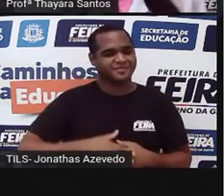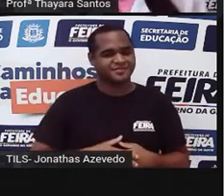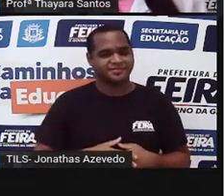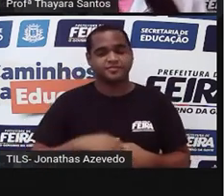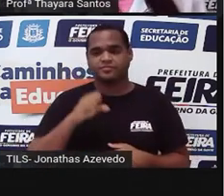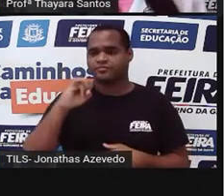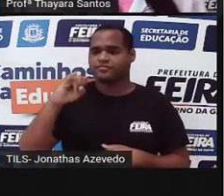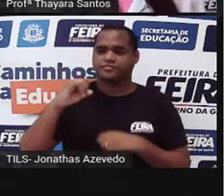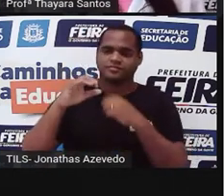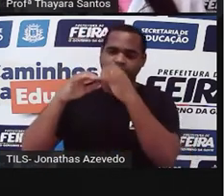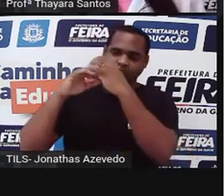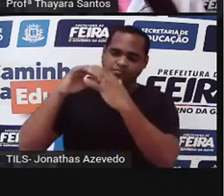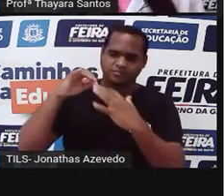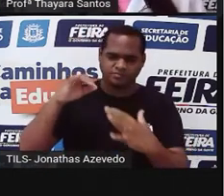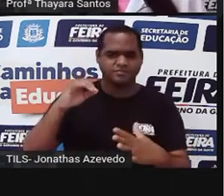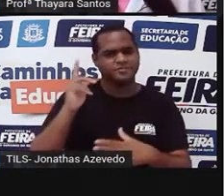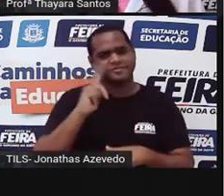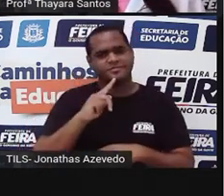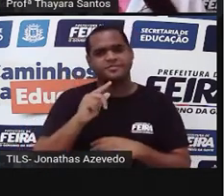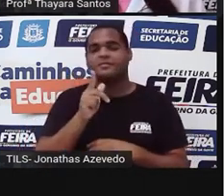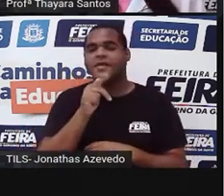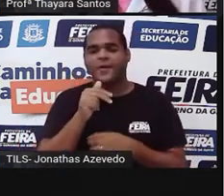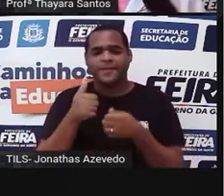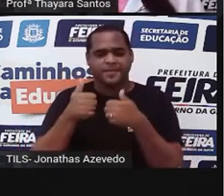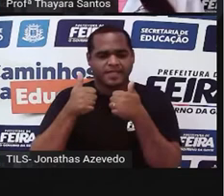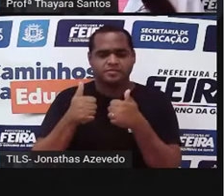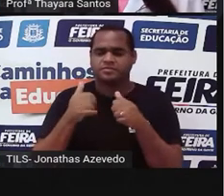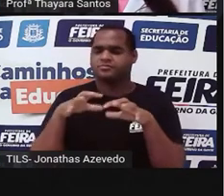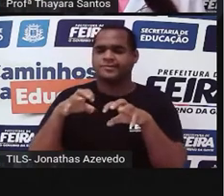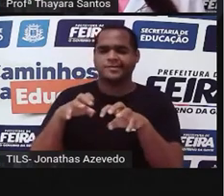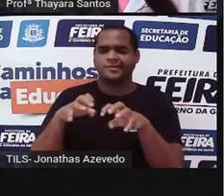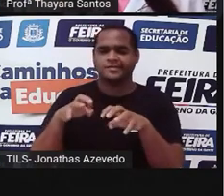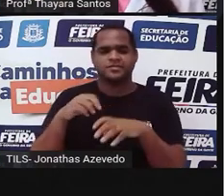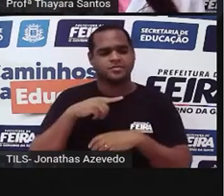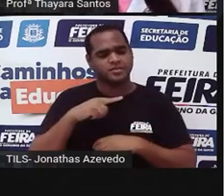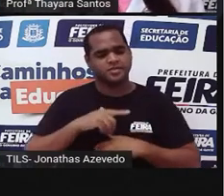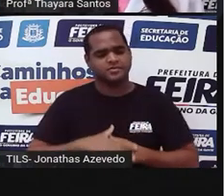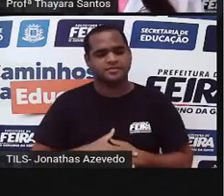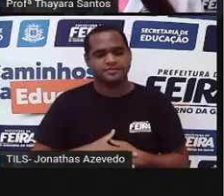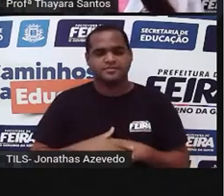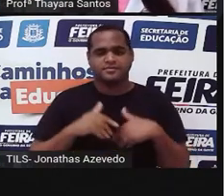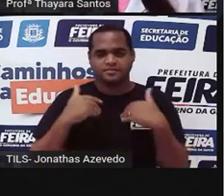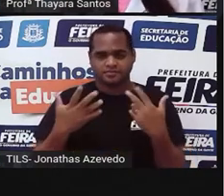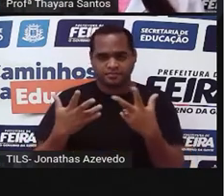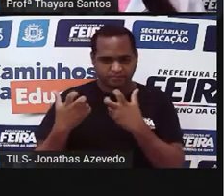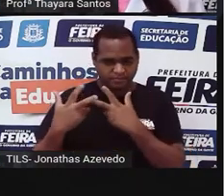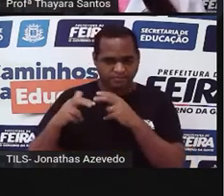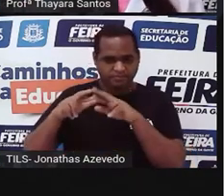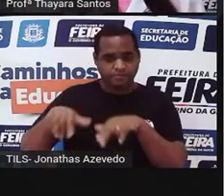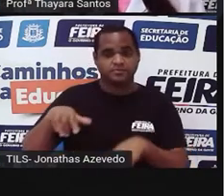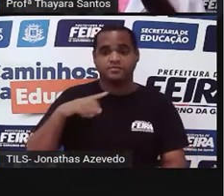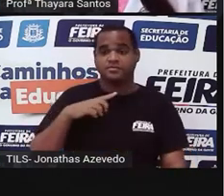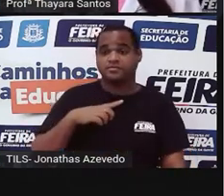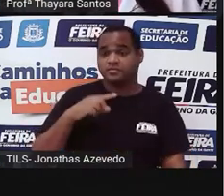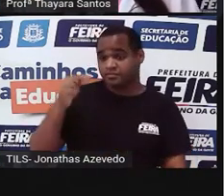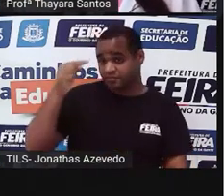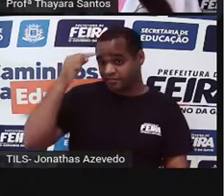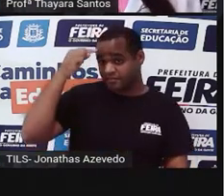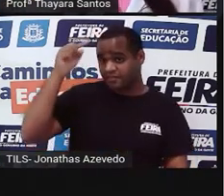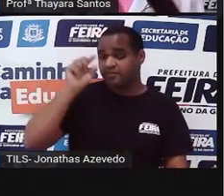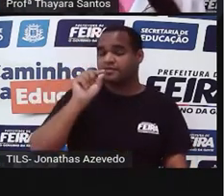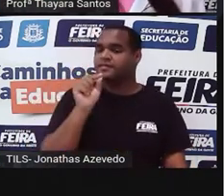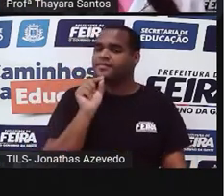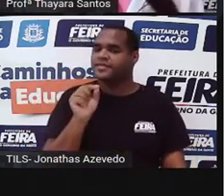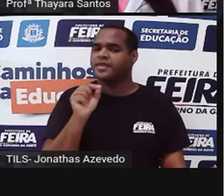se eu botar lá, ela vai acabar morrendo, não vai ter água pra ela, o ambiente é muito seco. Então, estão percebendo a diferença? O mais apto,